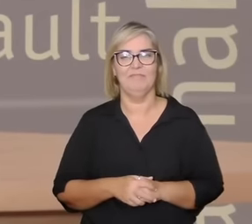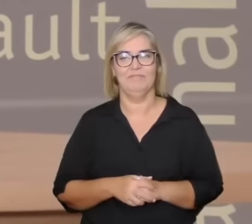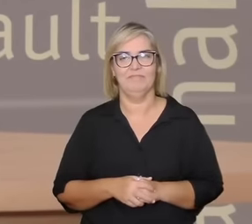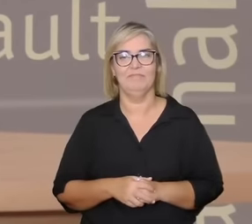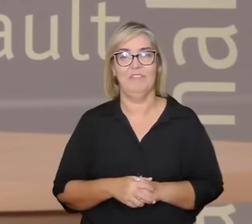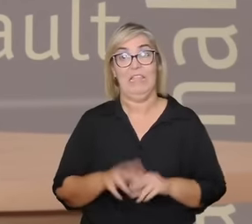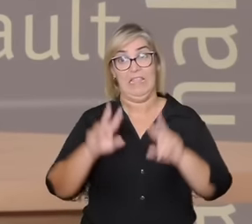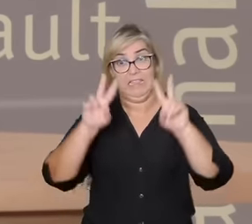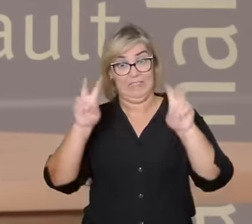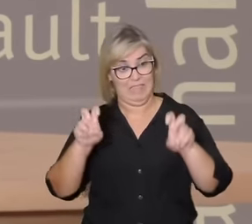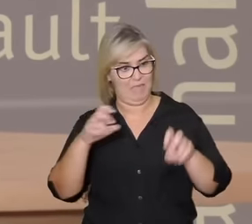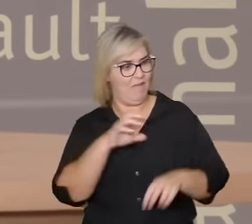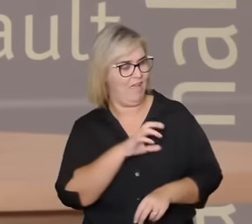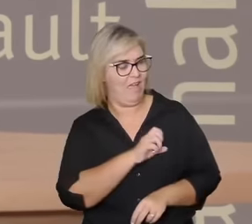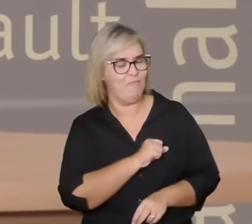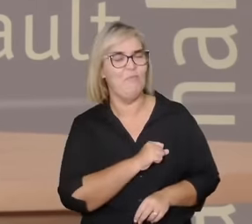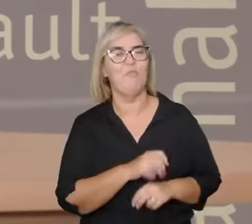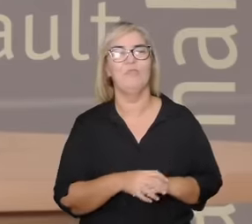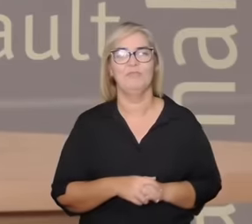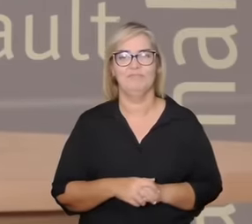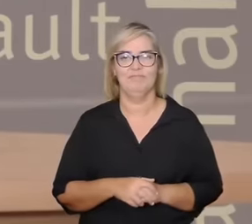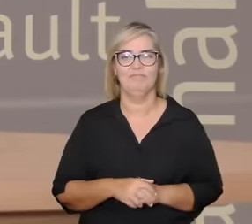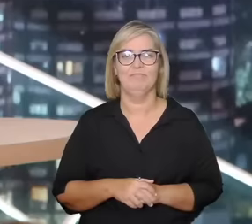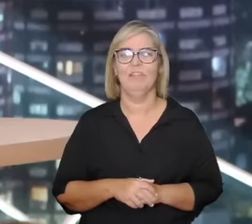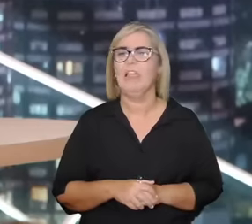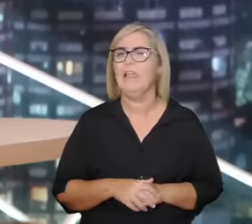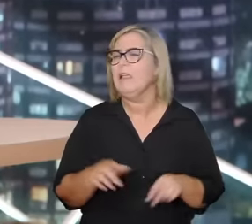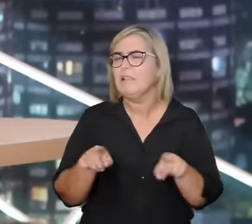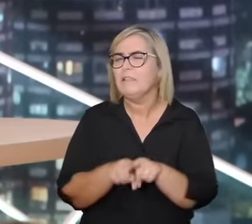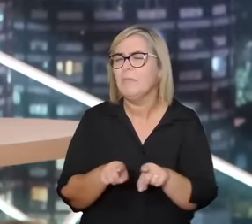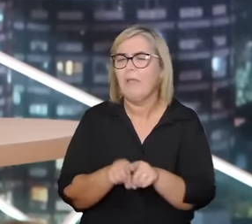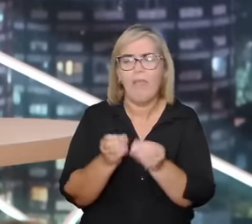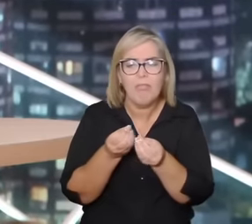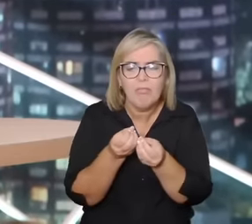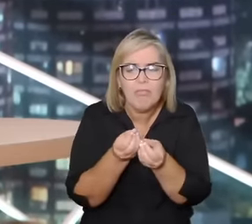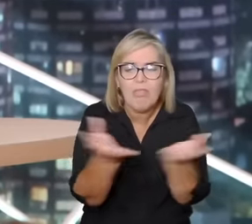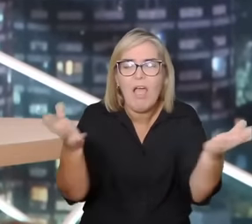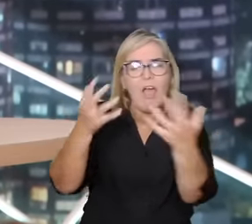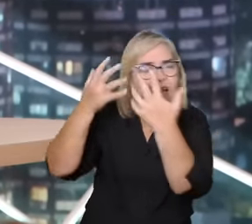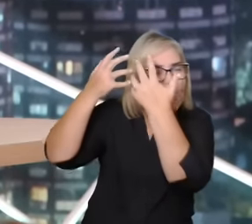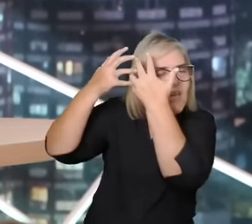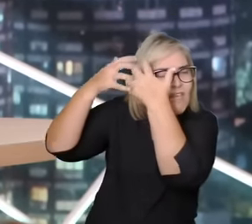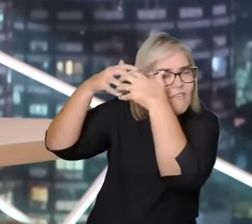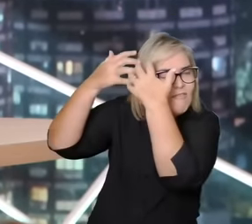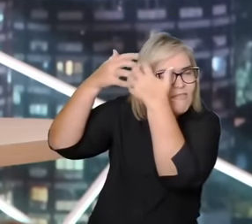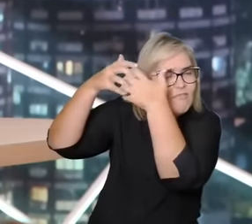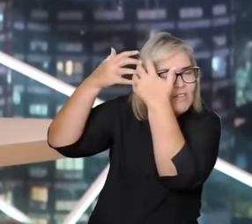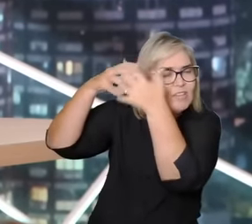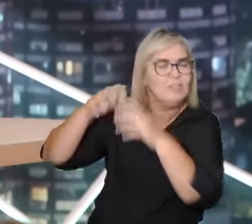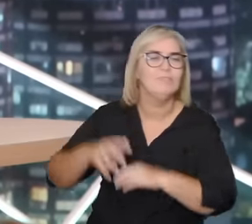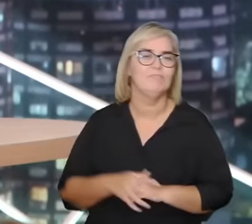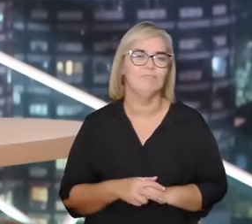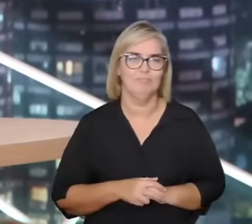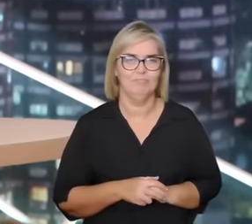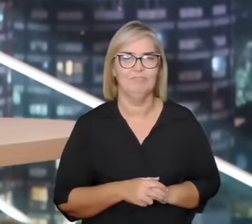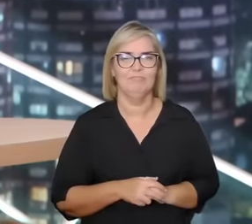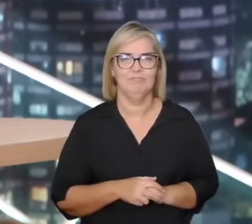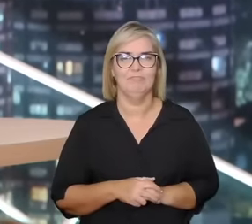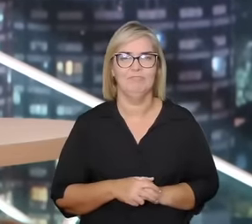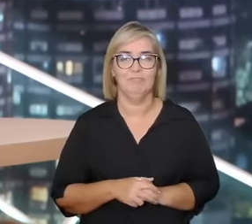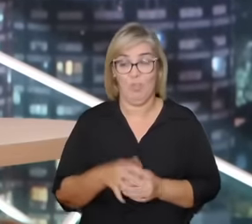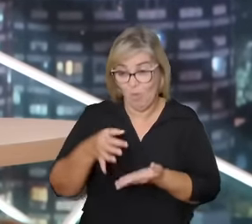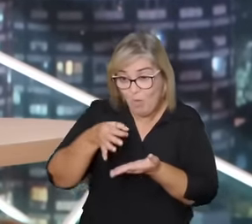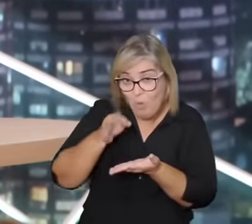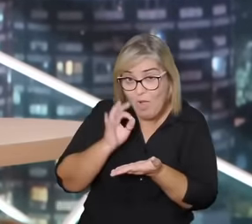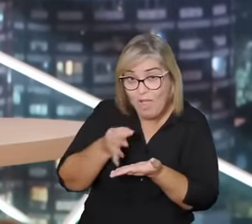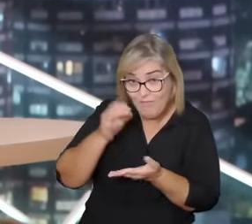com o tema sobre o amor possibilitando inflexões que nós façamos inflexões e o café